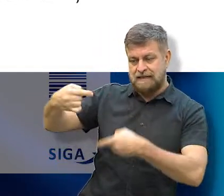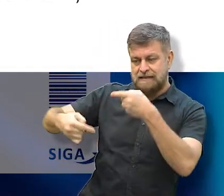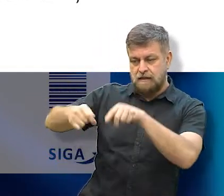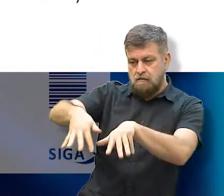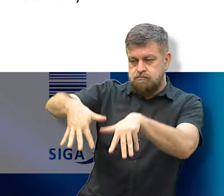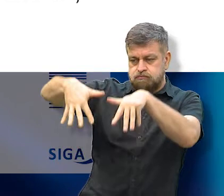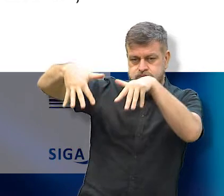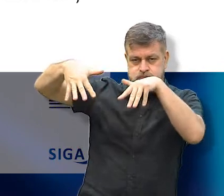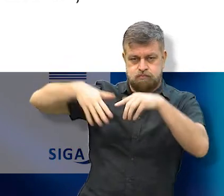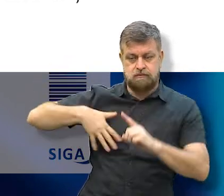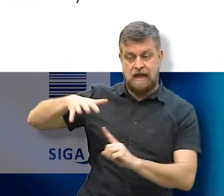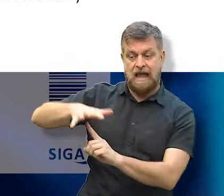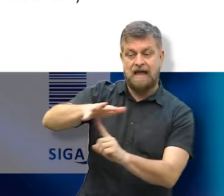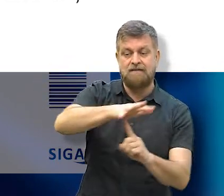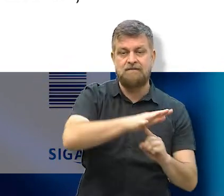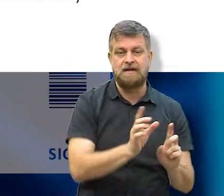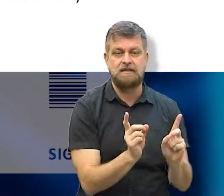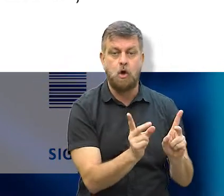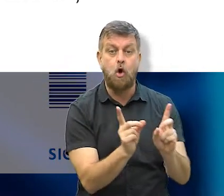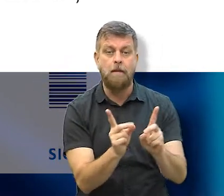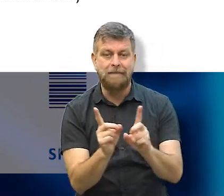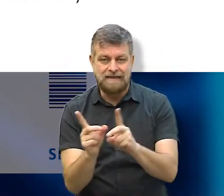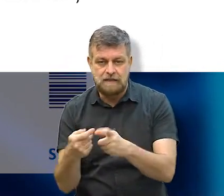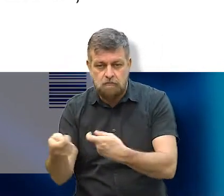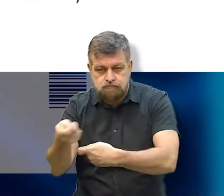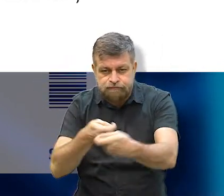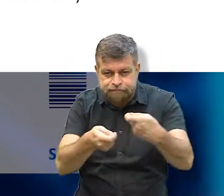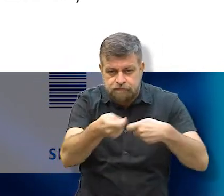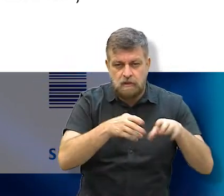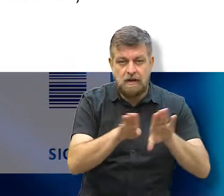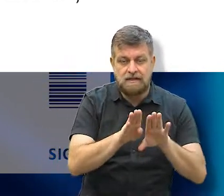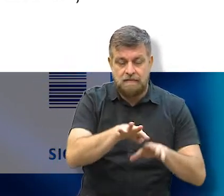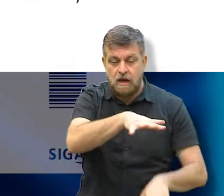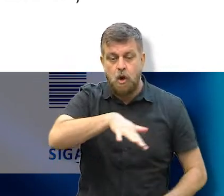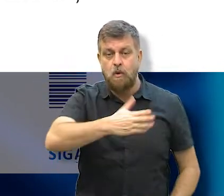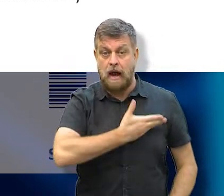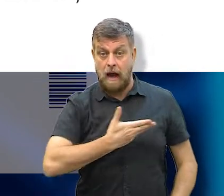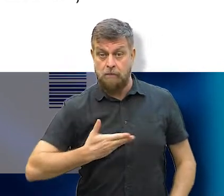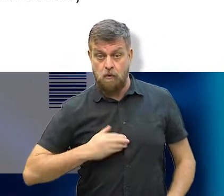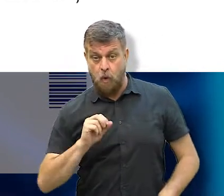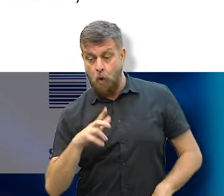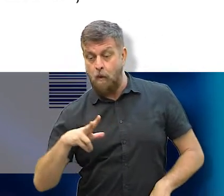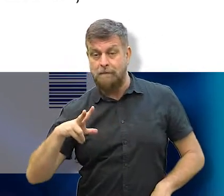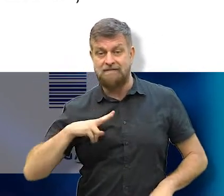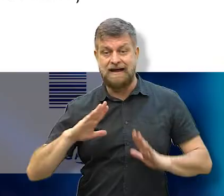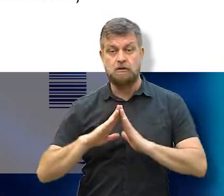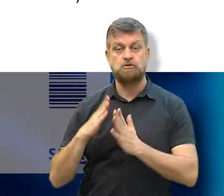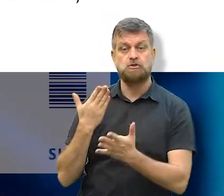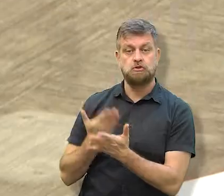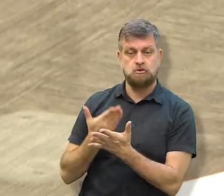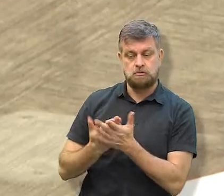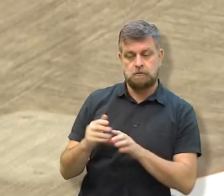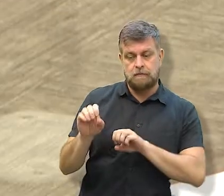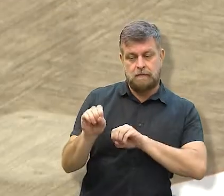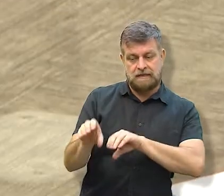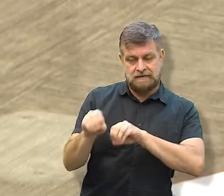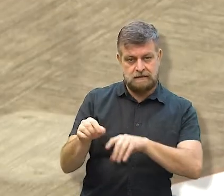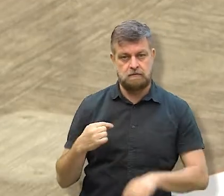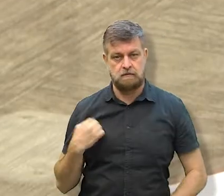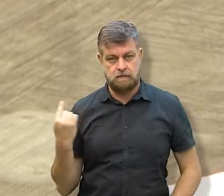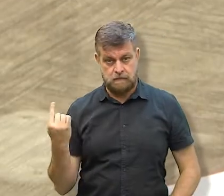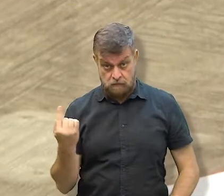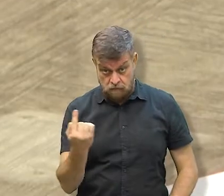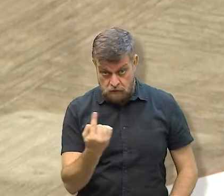conferências, convenções e feiras comerciais e ainda estabelecimentos públicos e privados de ensino. E a nossa